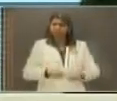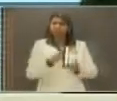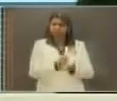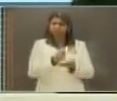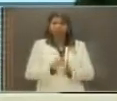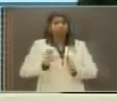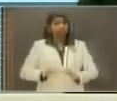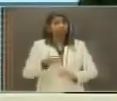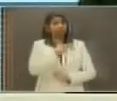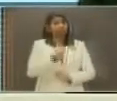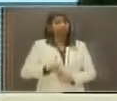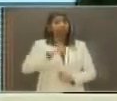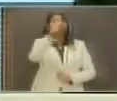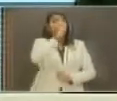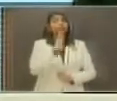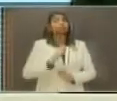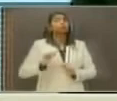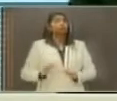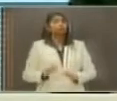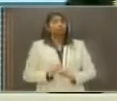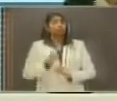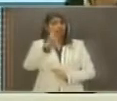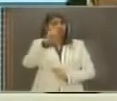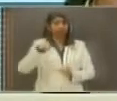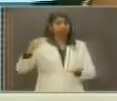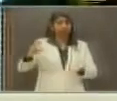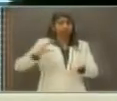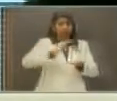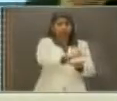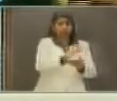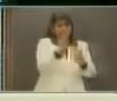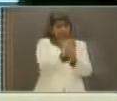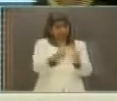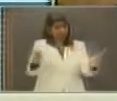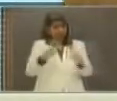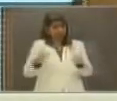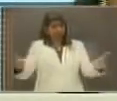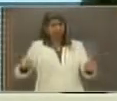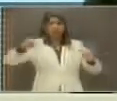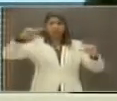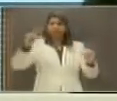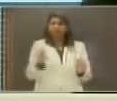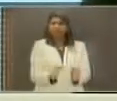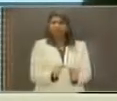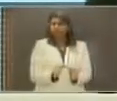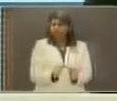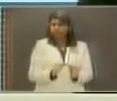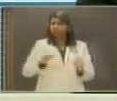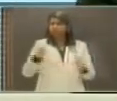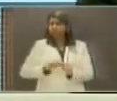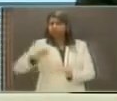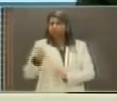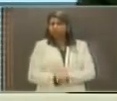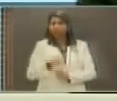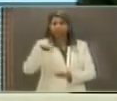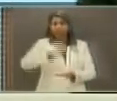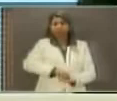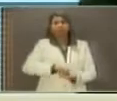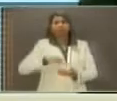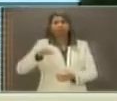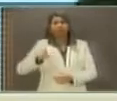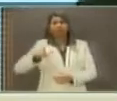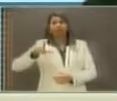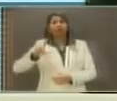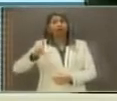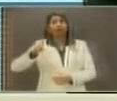governo brasileiro, infelizmente, os recursos que ele destina ao Bolsa Família são muito menores do que ele utiliza para pagar a dívida pública, por exemplo. Não